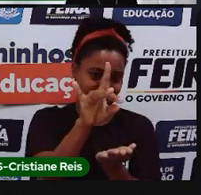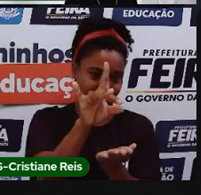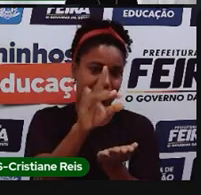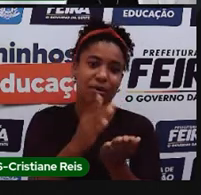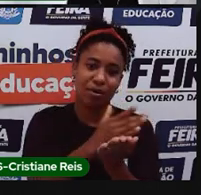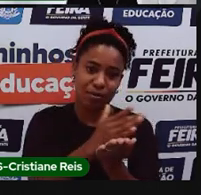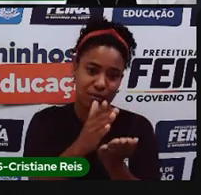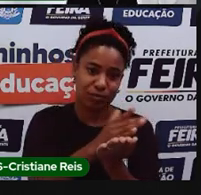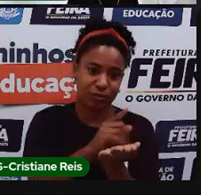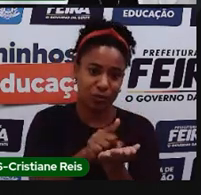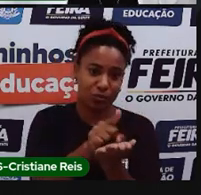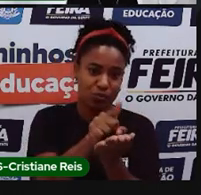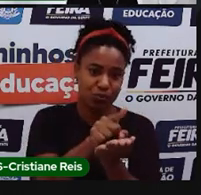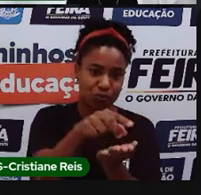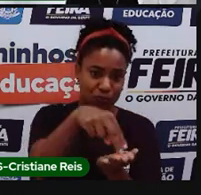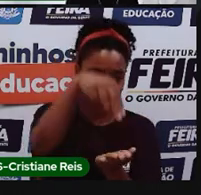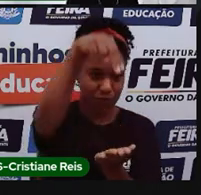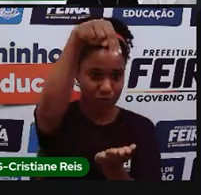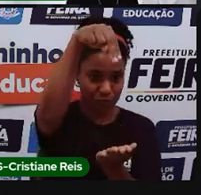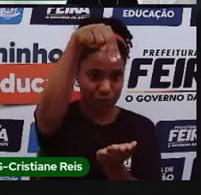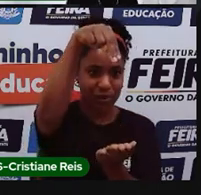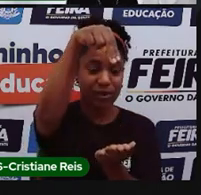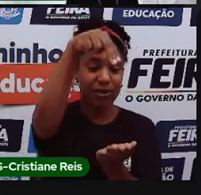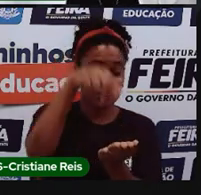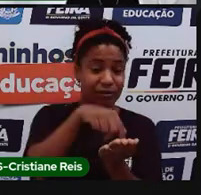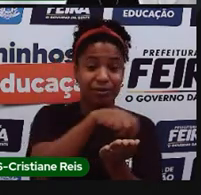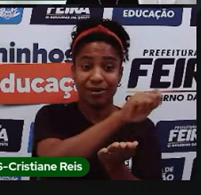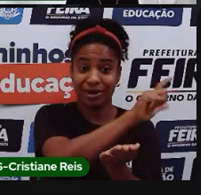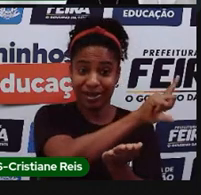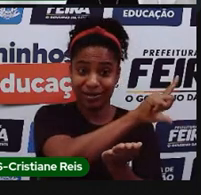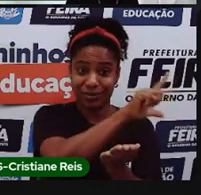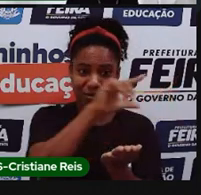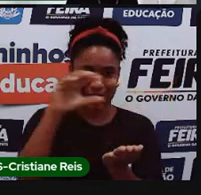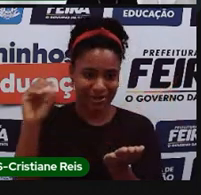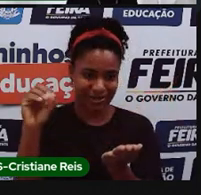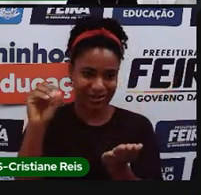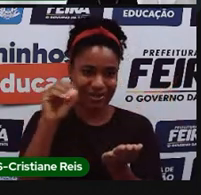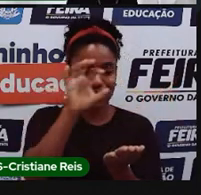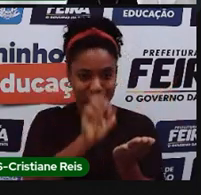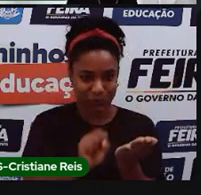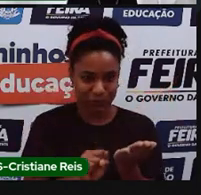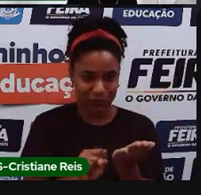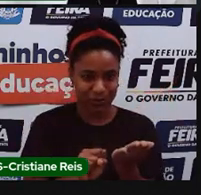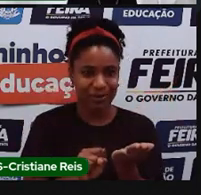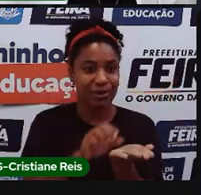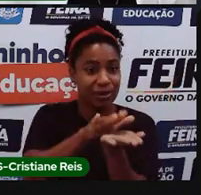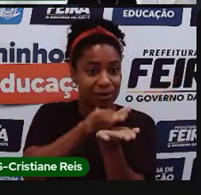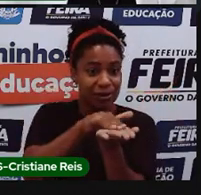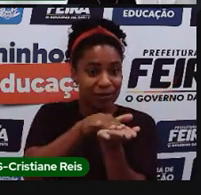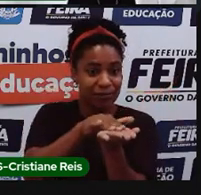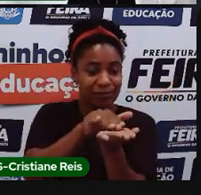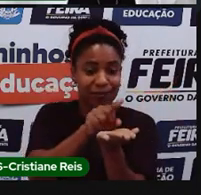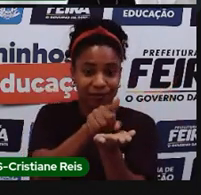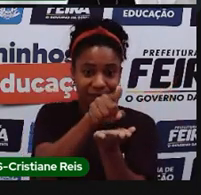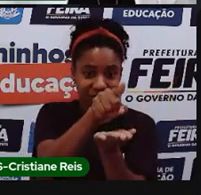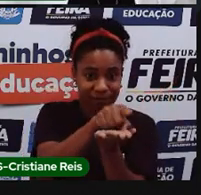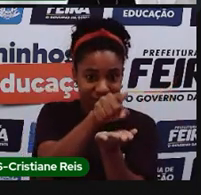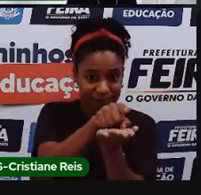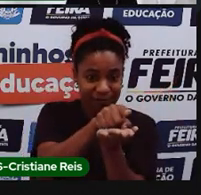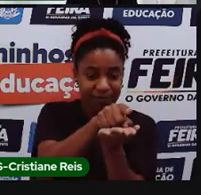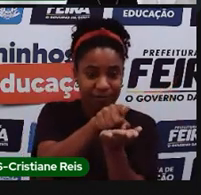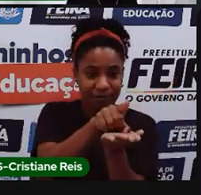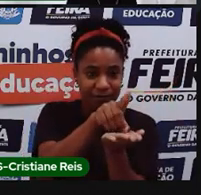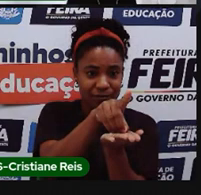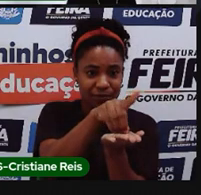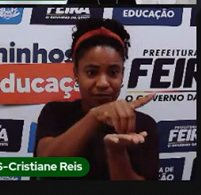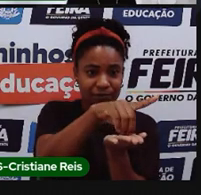mapa, aqui o sul do mapa, o leste do meu mapa e o oeste do mapa. É como se eu pegasse ela aqui e botasse aqui no meio